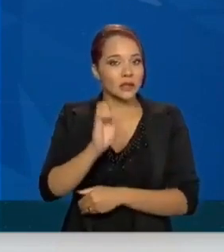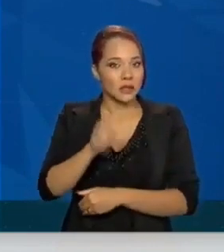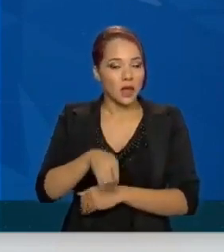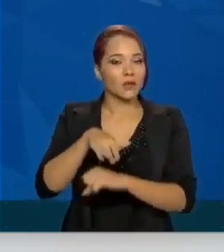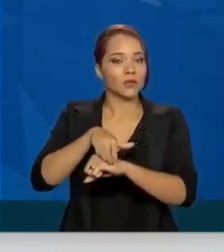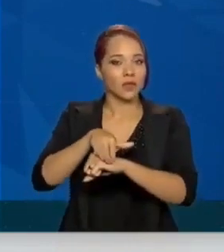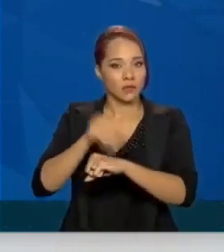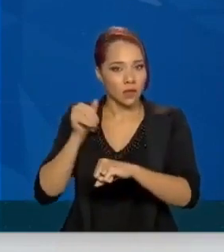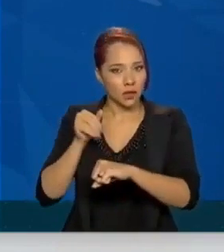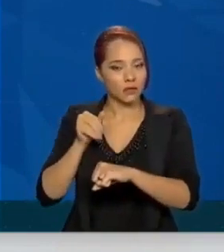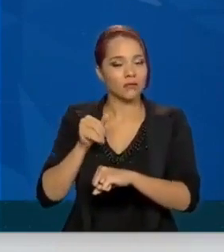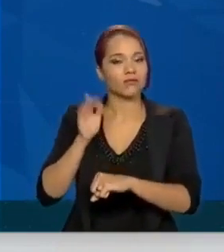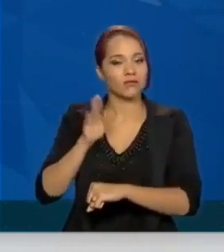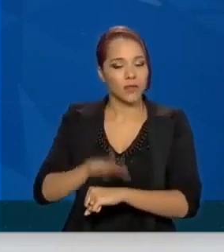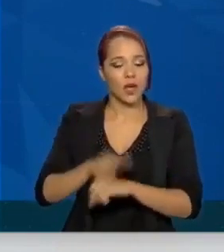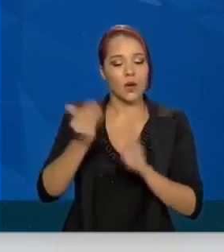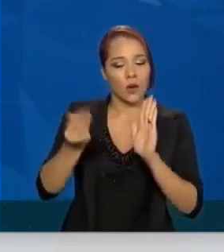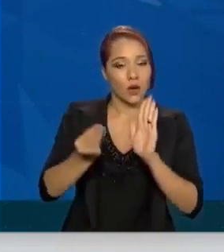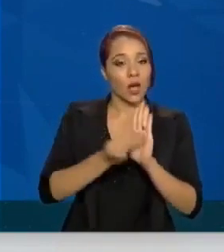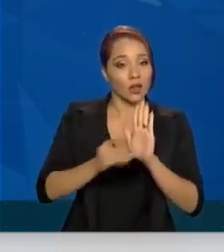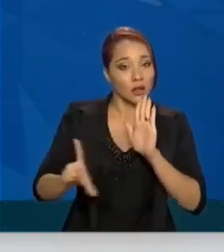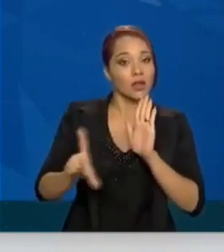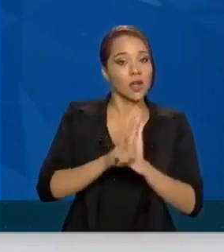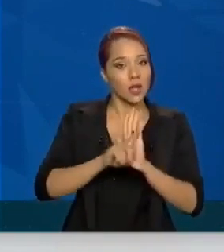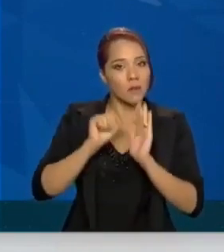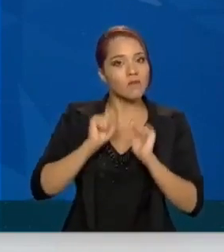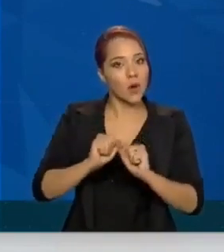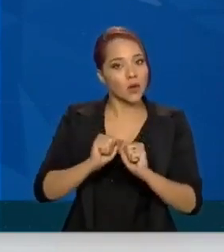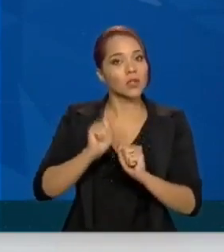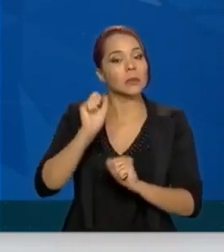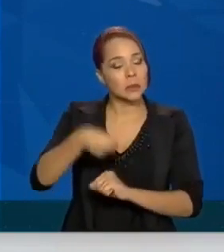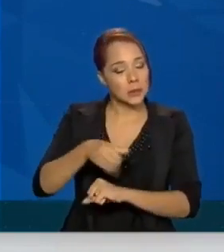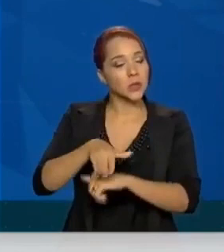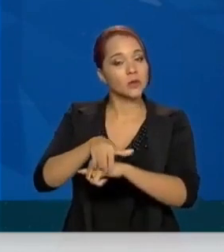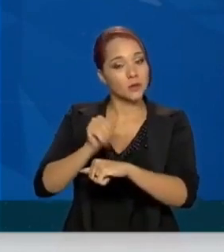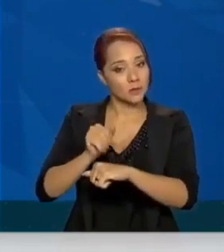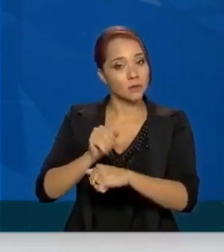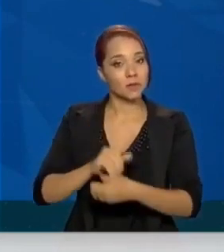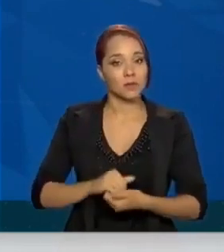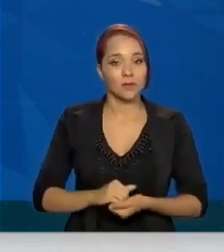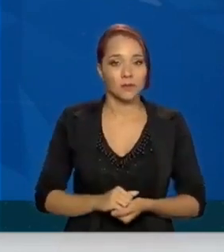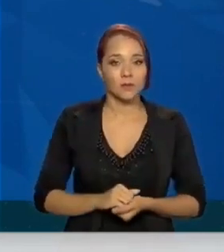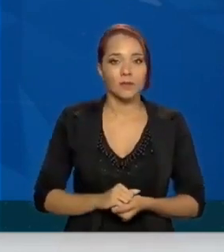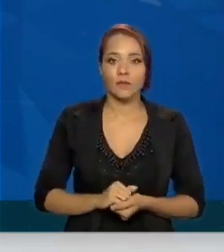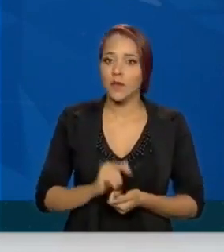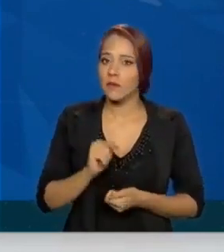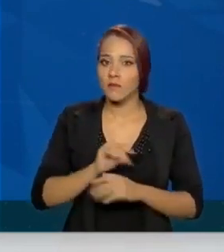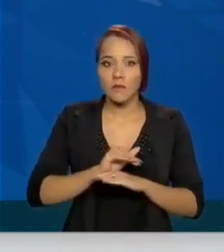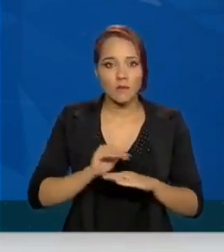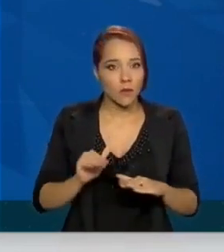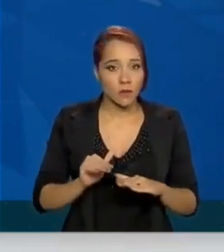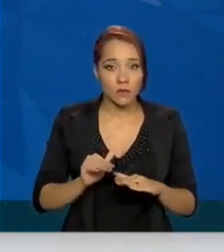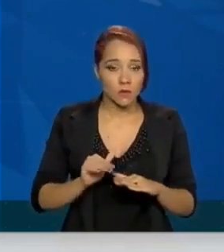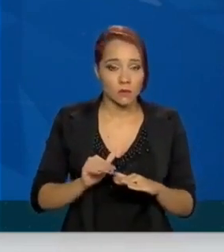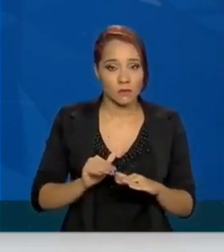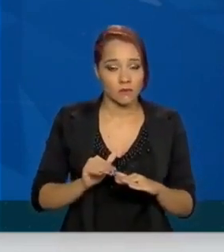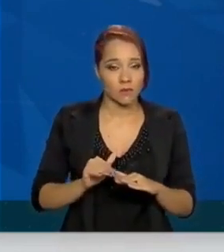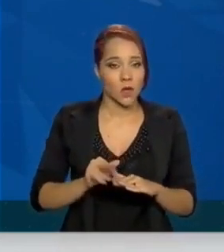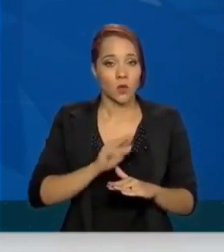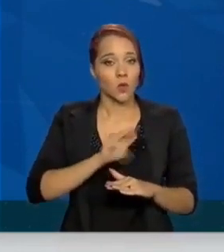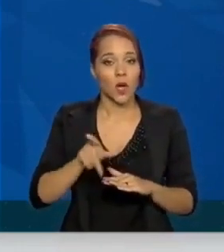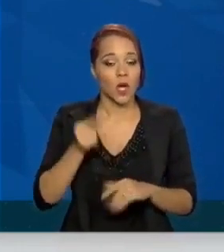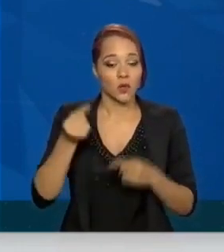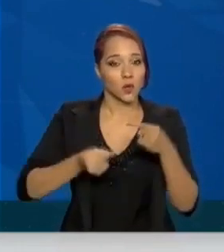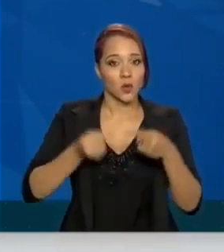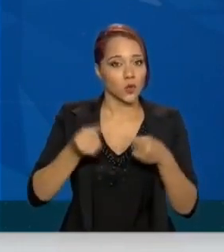uma convocação, é previsto em lei que pode sim convocar. Ponto. Não é, não é